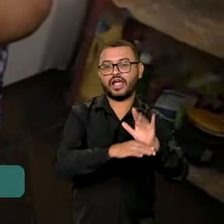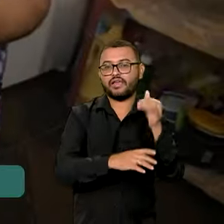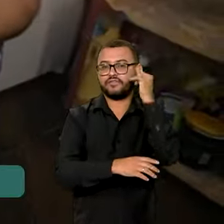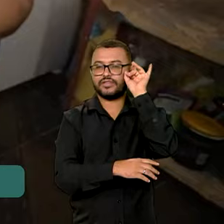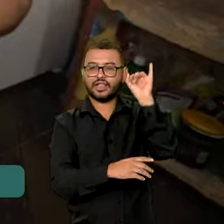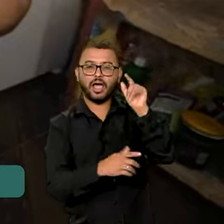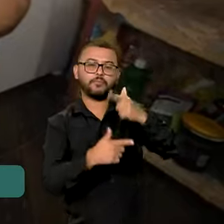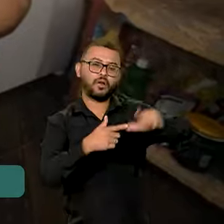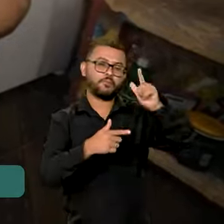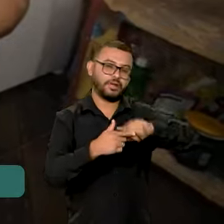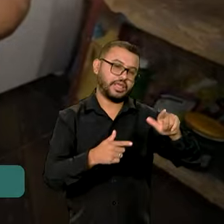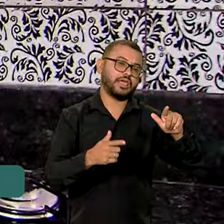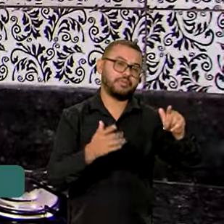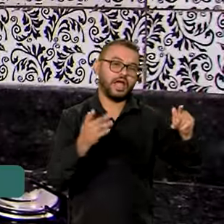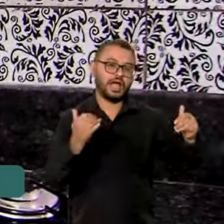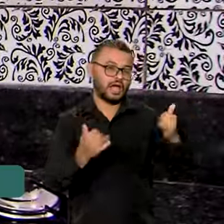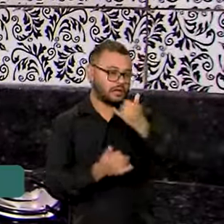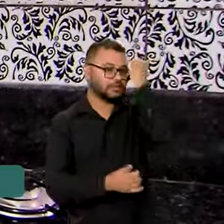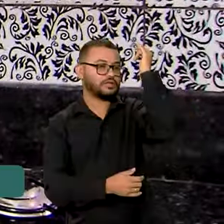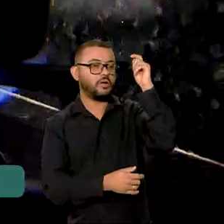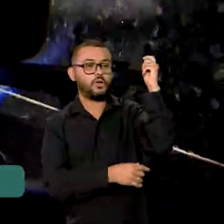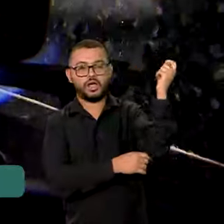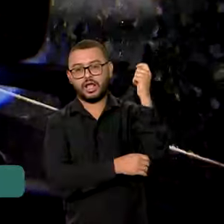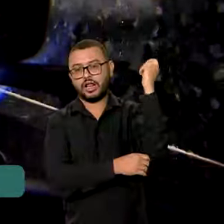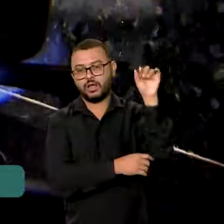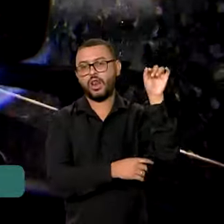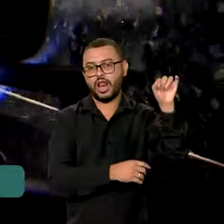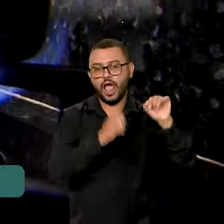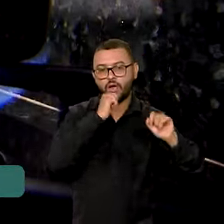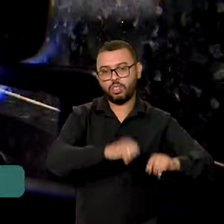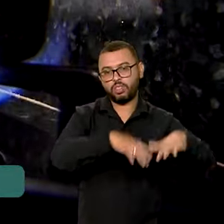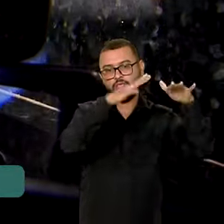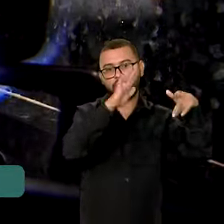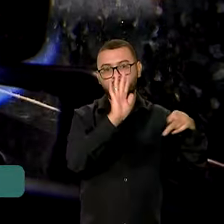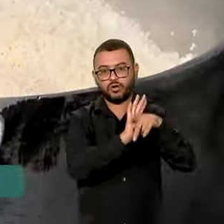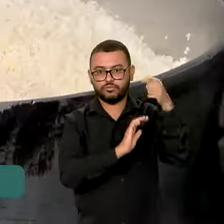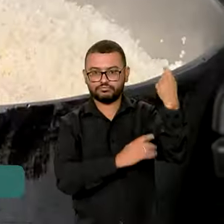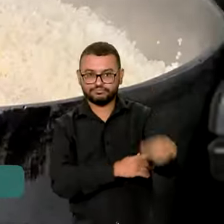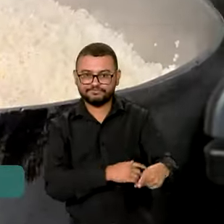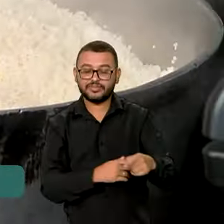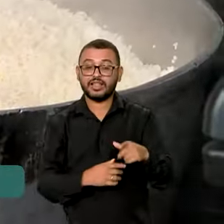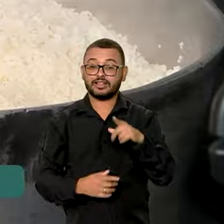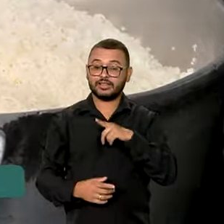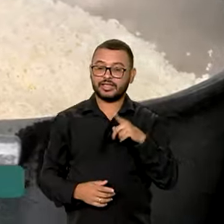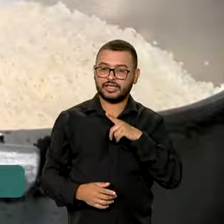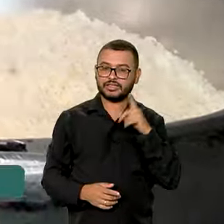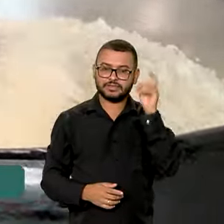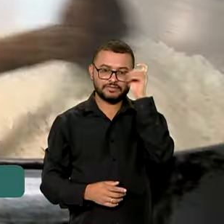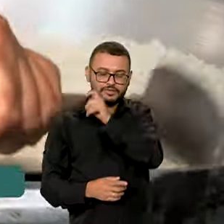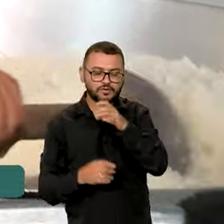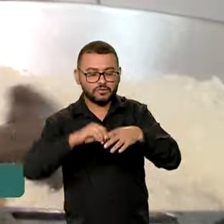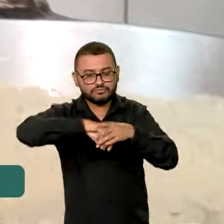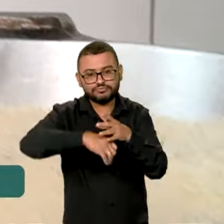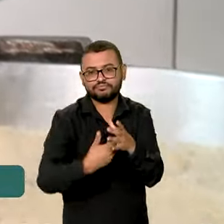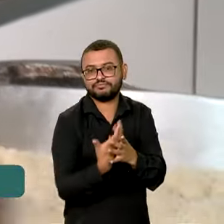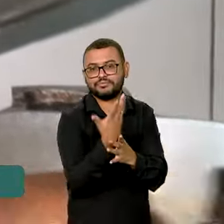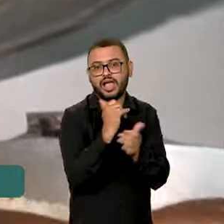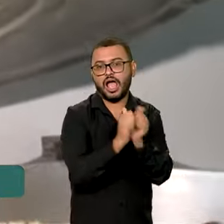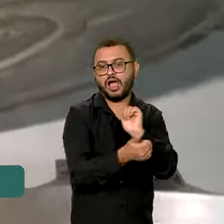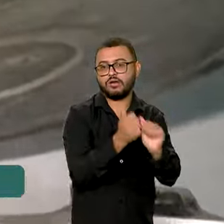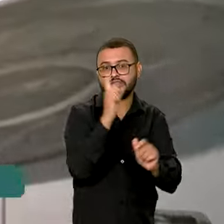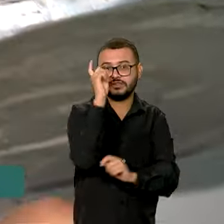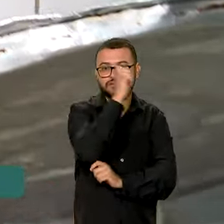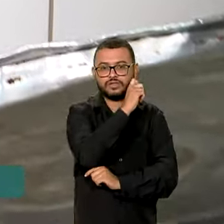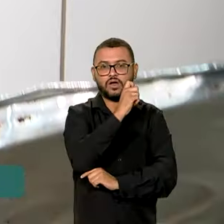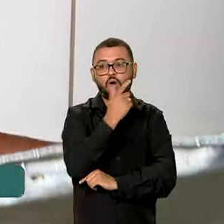consequências por conta da tragédia climática no Rio Grande do Sul, que afetou aí a plantação do grão. O arroz,